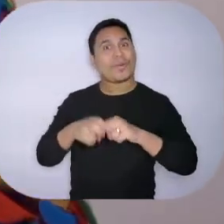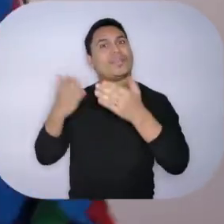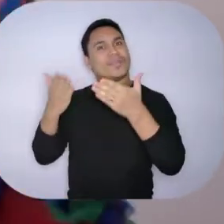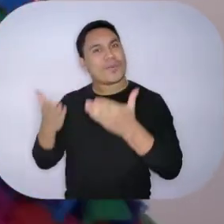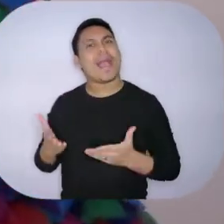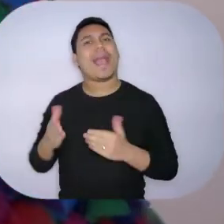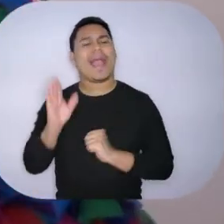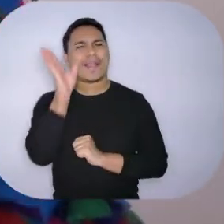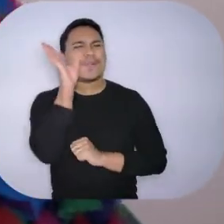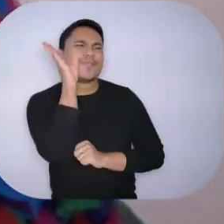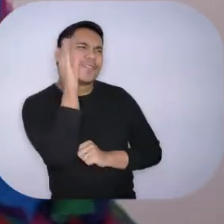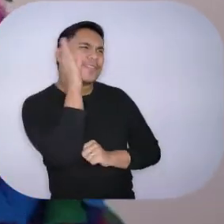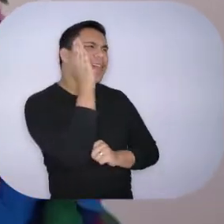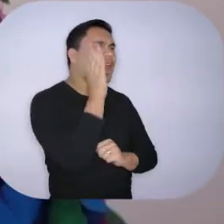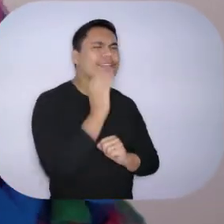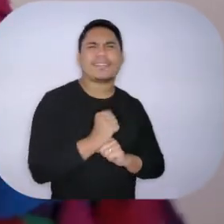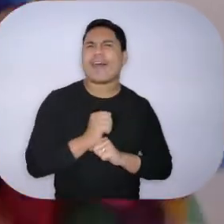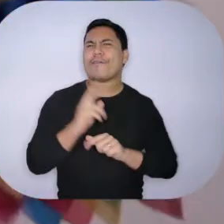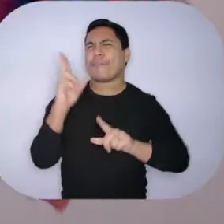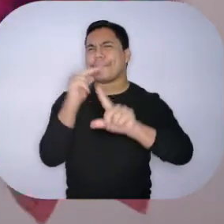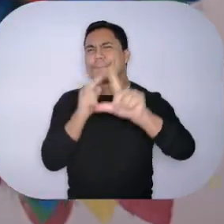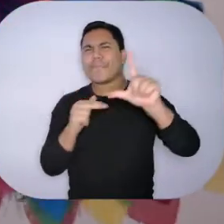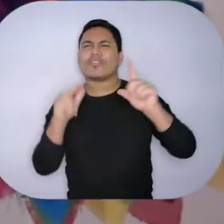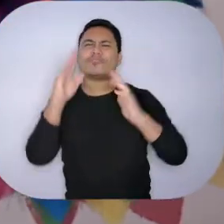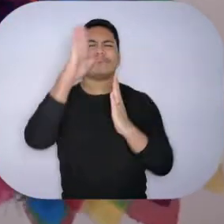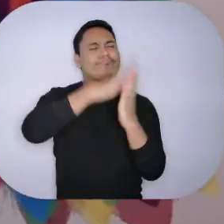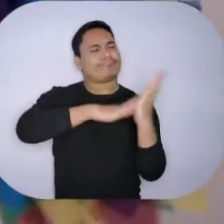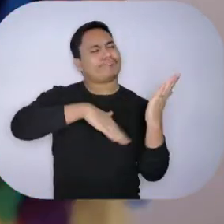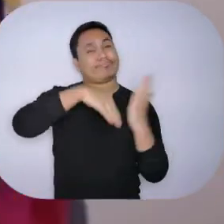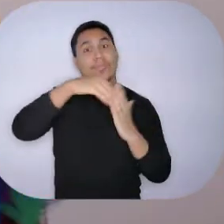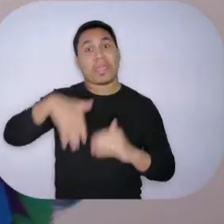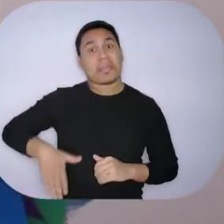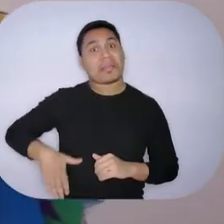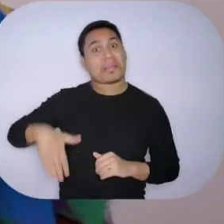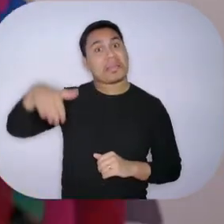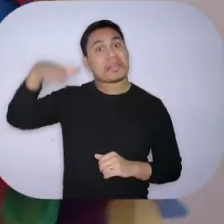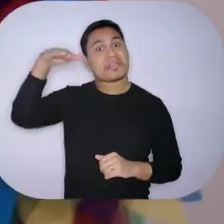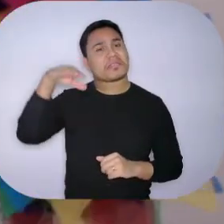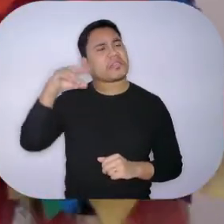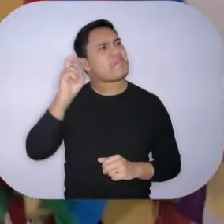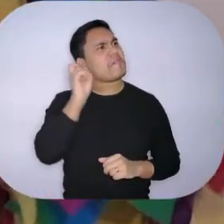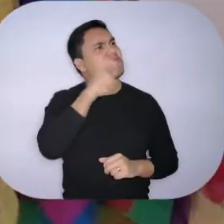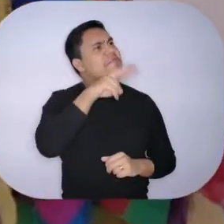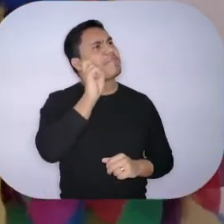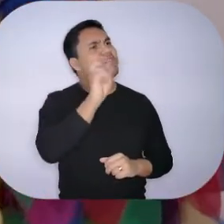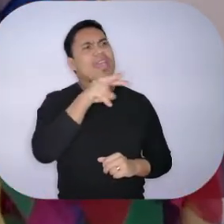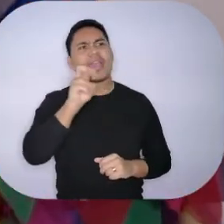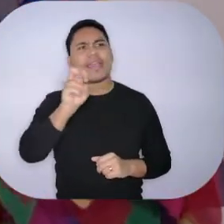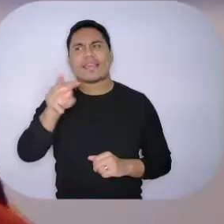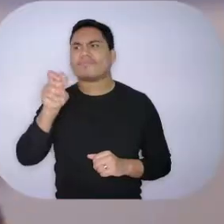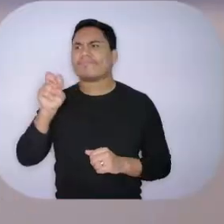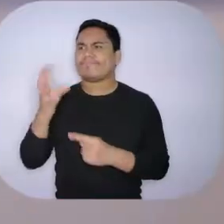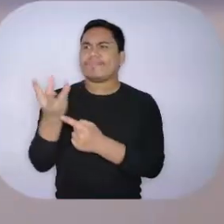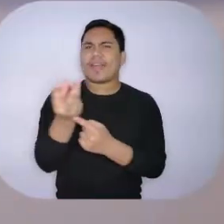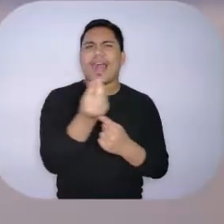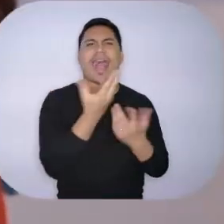interessasse pela pintura, pois cresceu vendo pincéis, tintas e muitas cores.